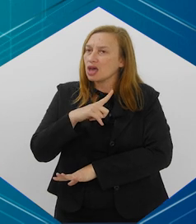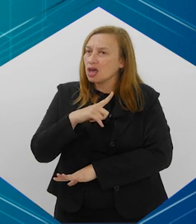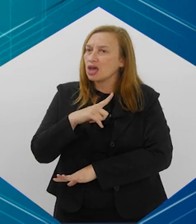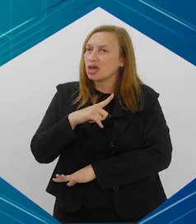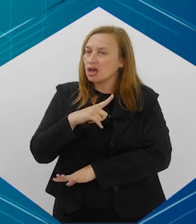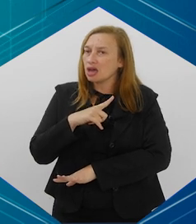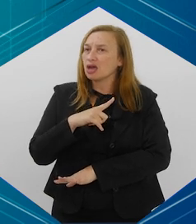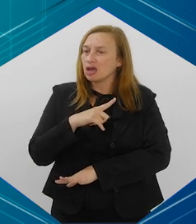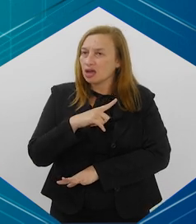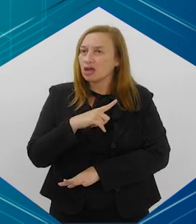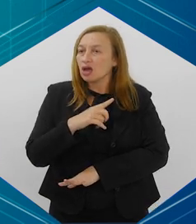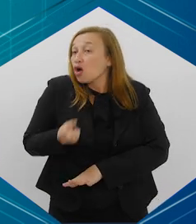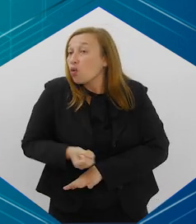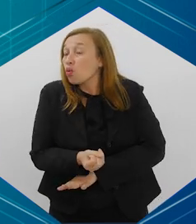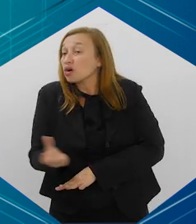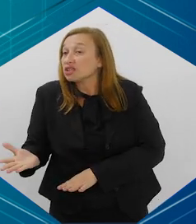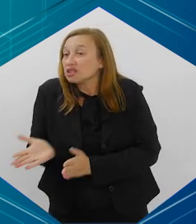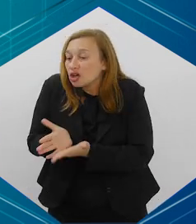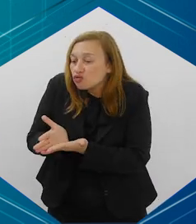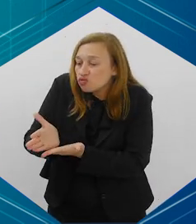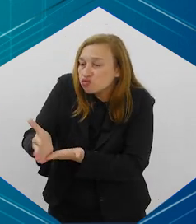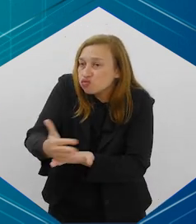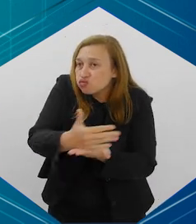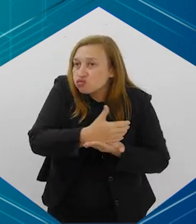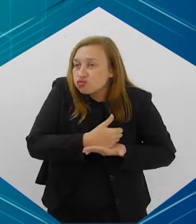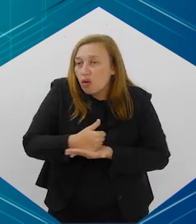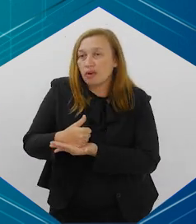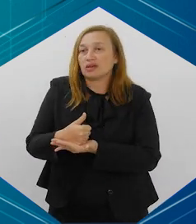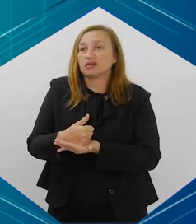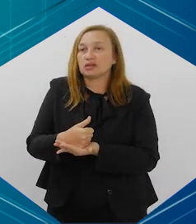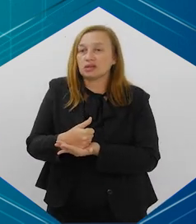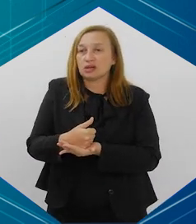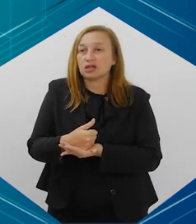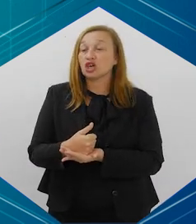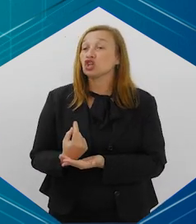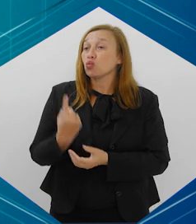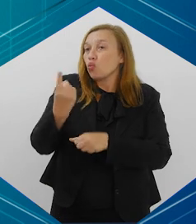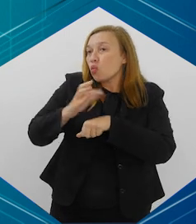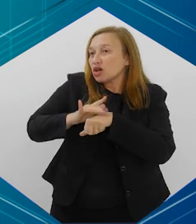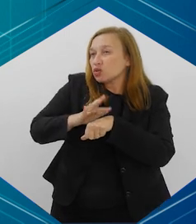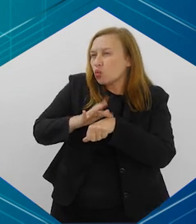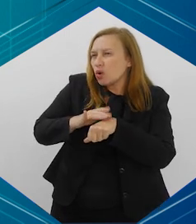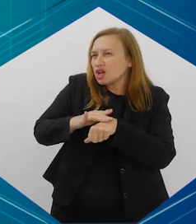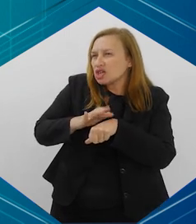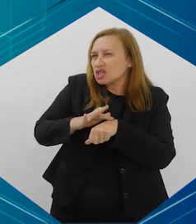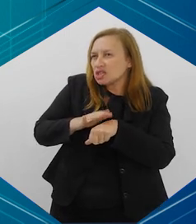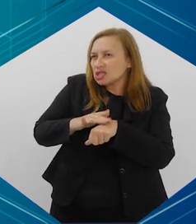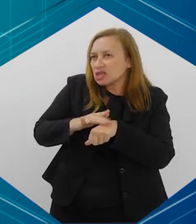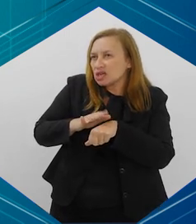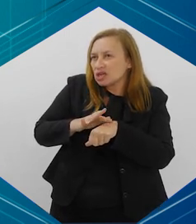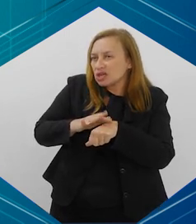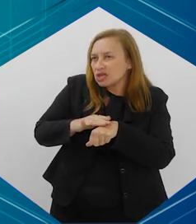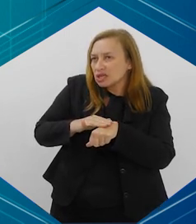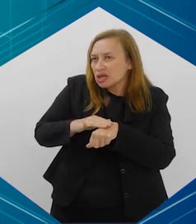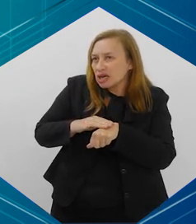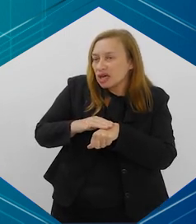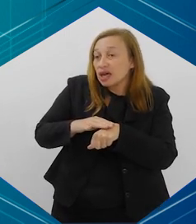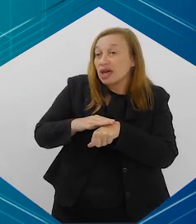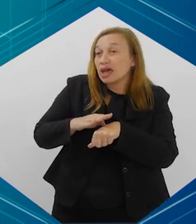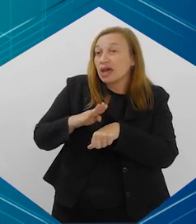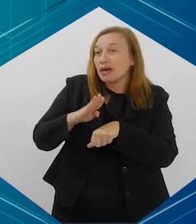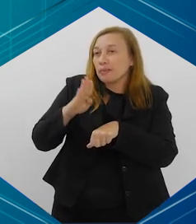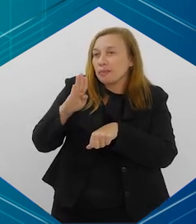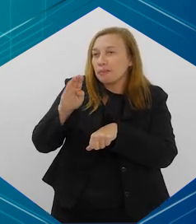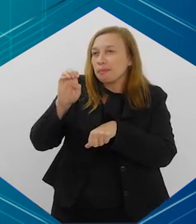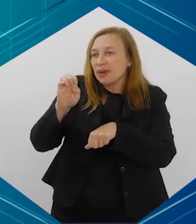tem escrito, e já tem uma quantidade enorme de casos de uma doença que tem um nomezinho estranho, chamado EVALI,